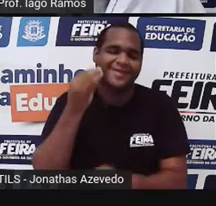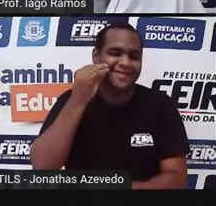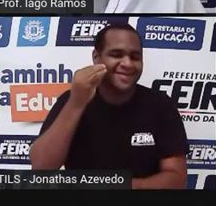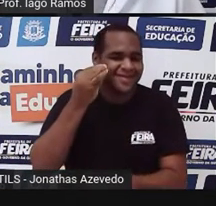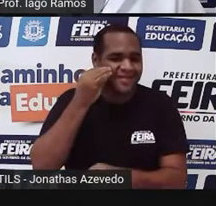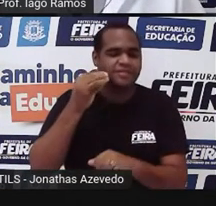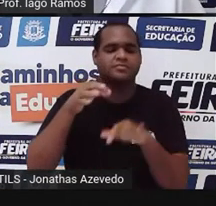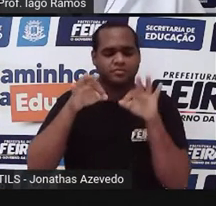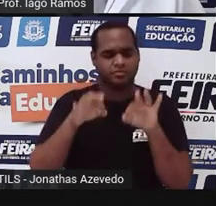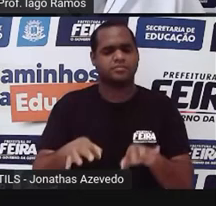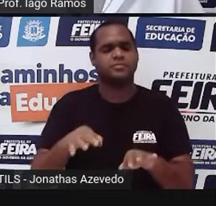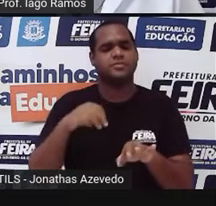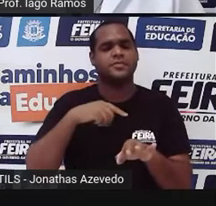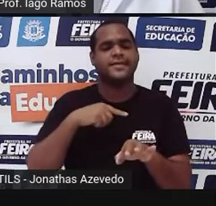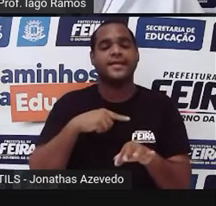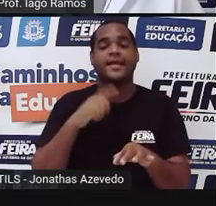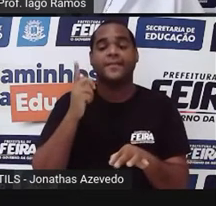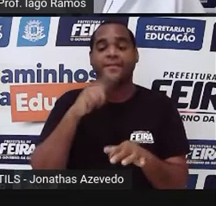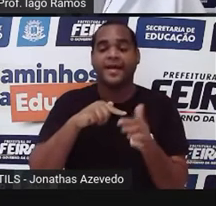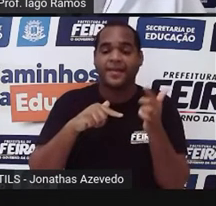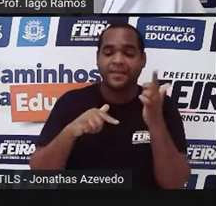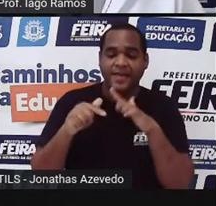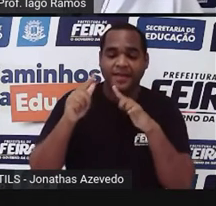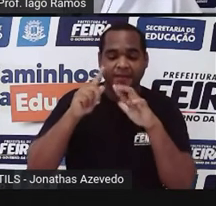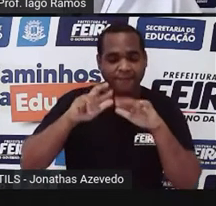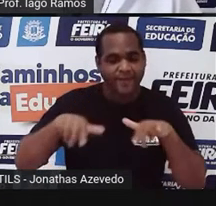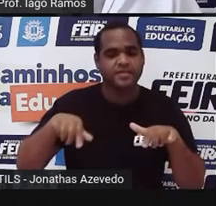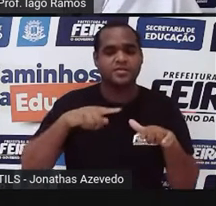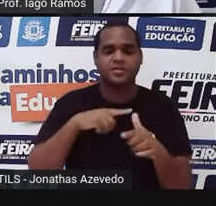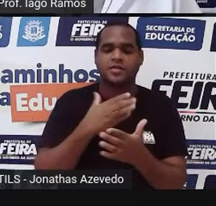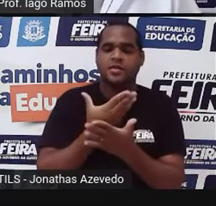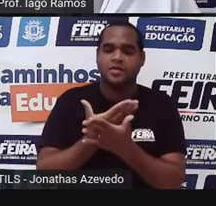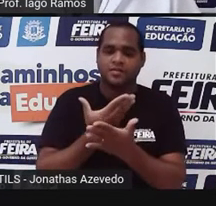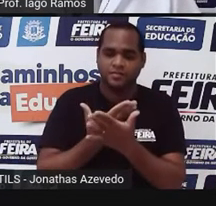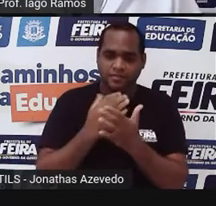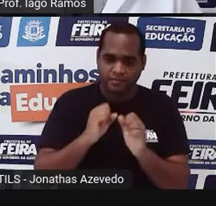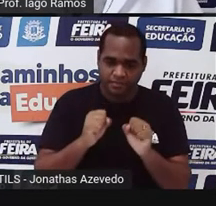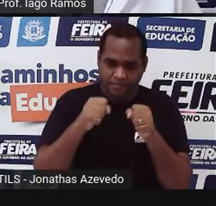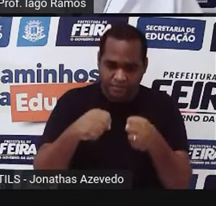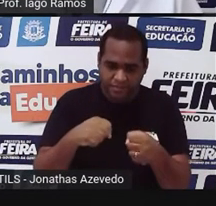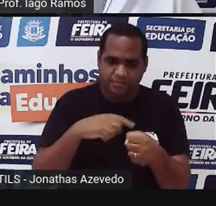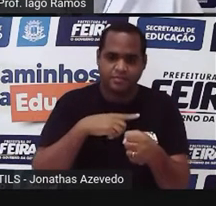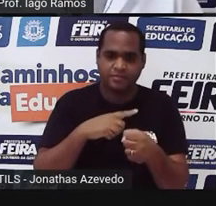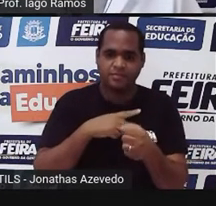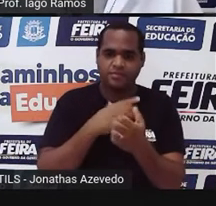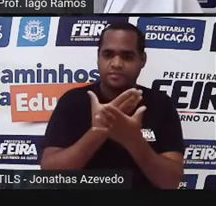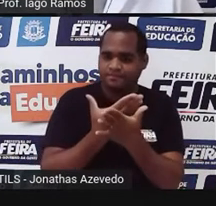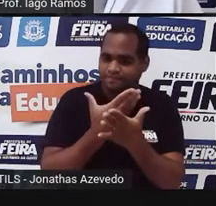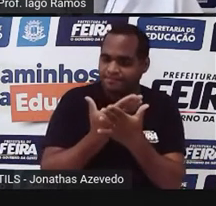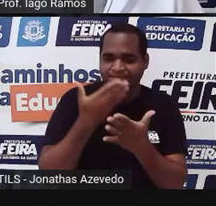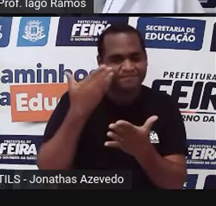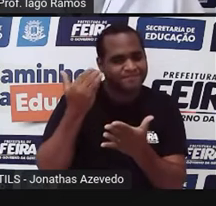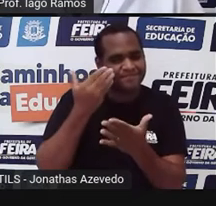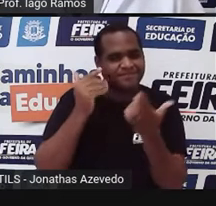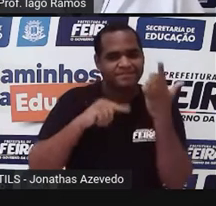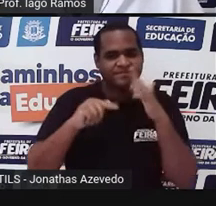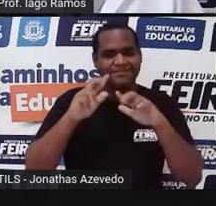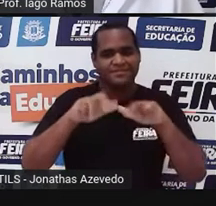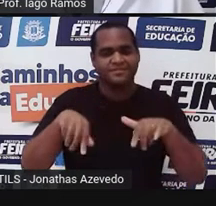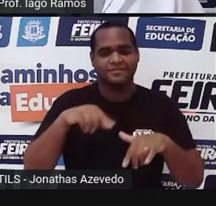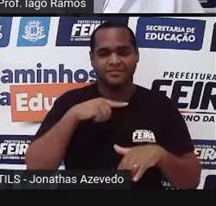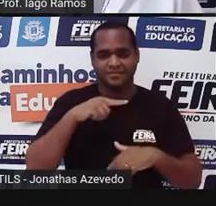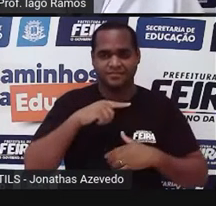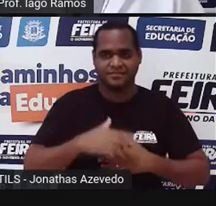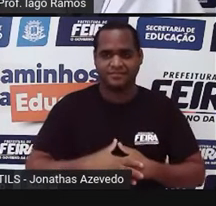certeza também conseguindo estudar matemática do jeito mais legal que a gente conseguiu fazer por aqui, beleza? Bom, essa